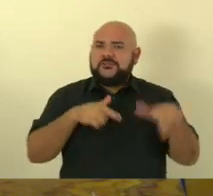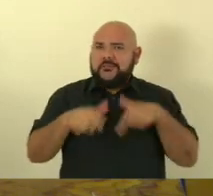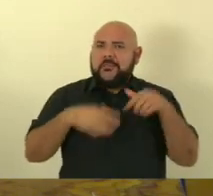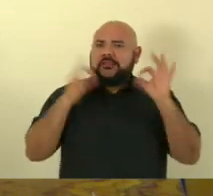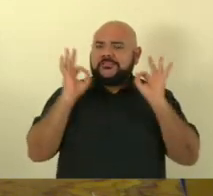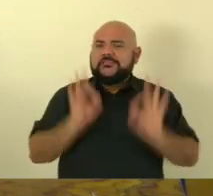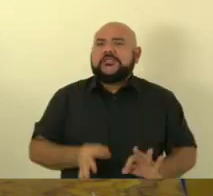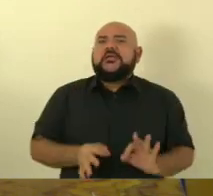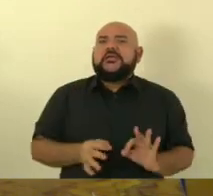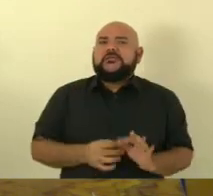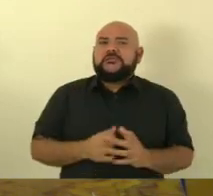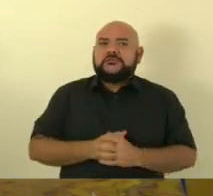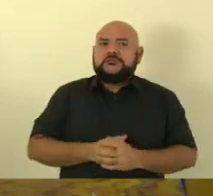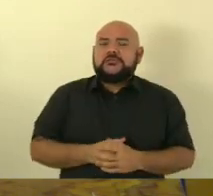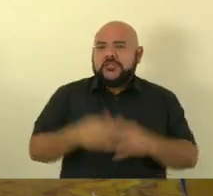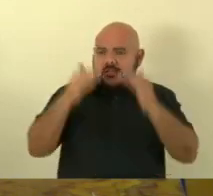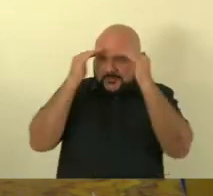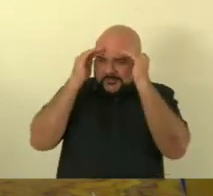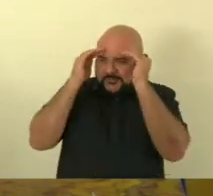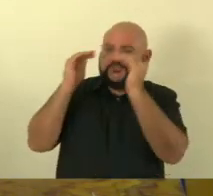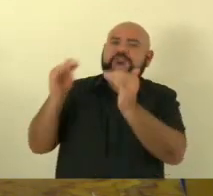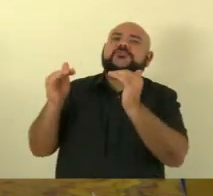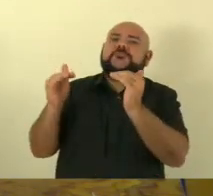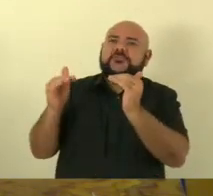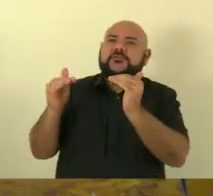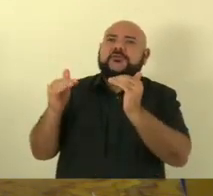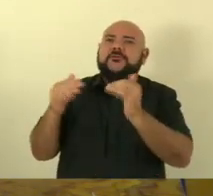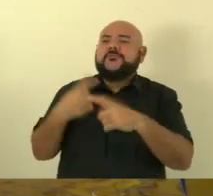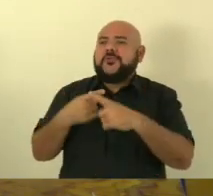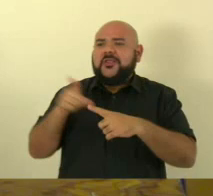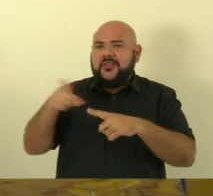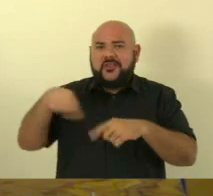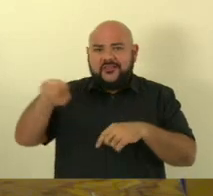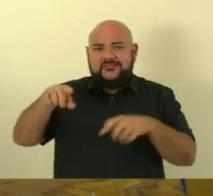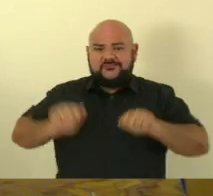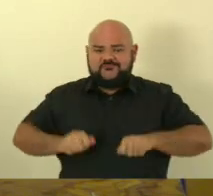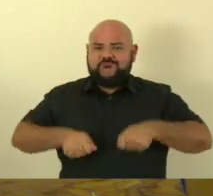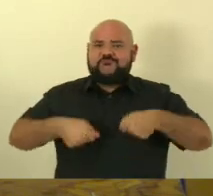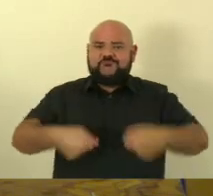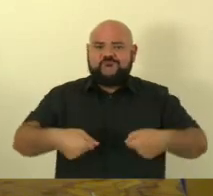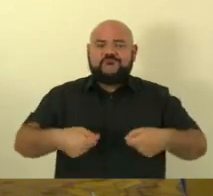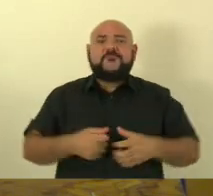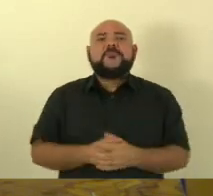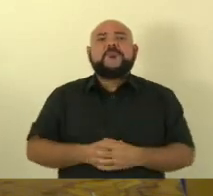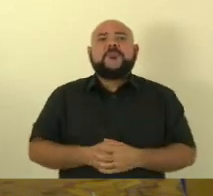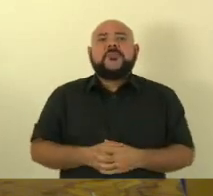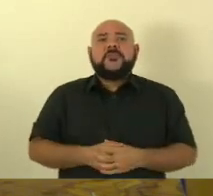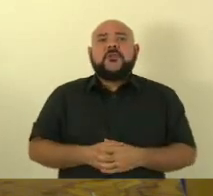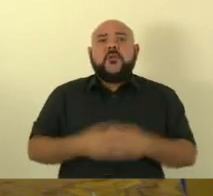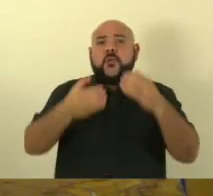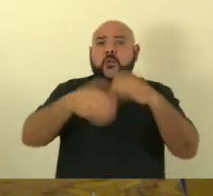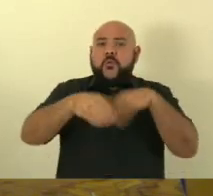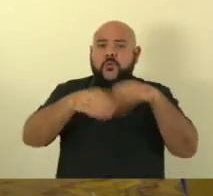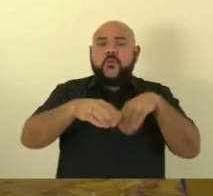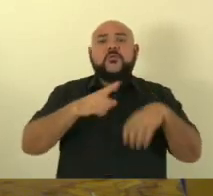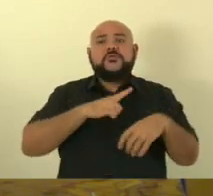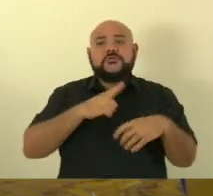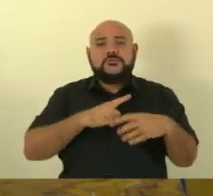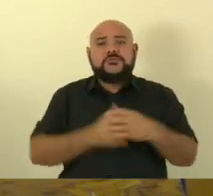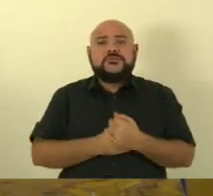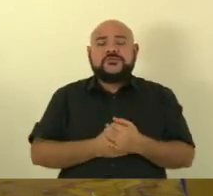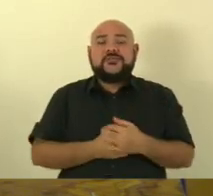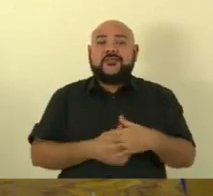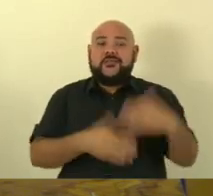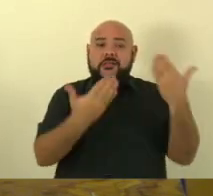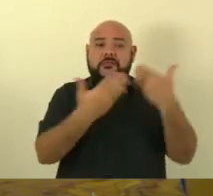respeitando toda essa dedicação que nos concursos existam provas de títulos beneficiando